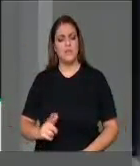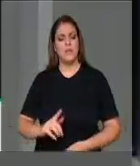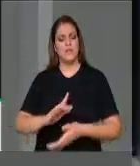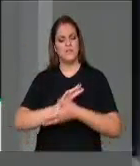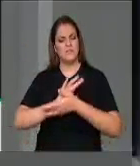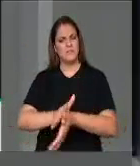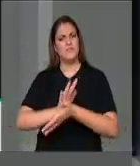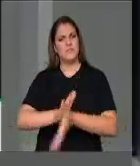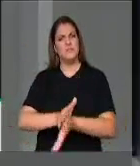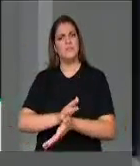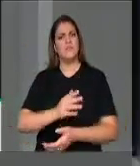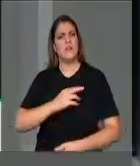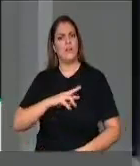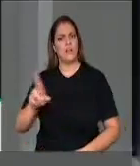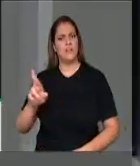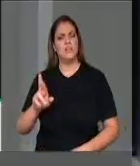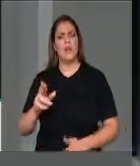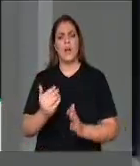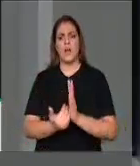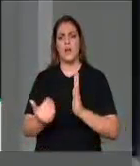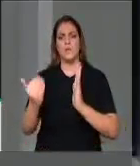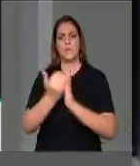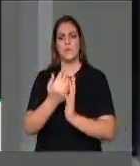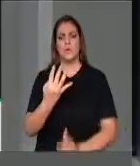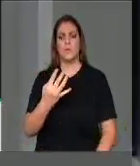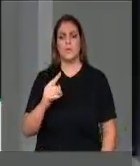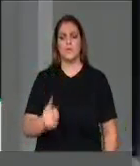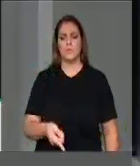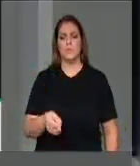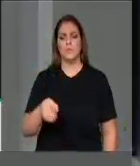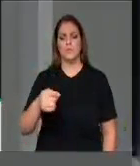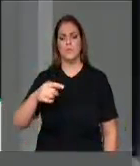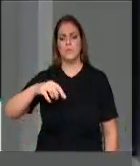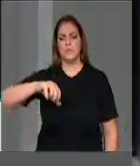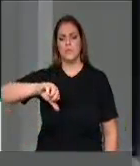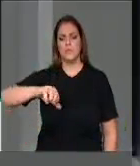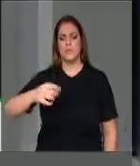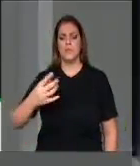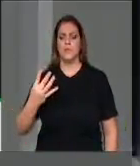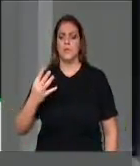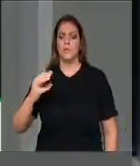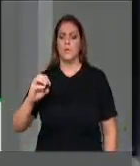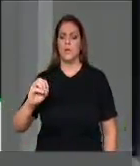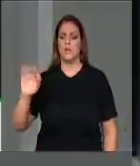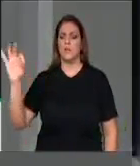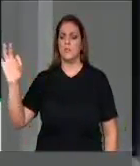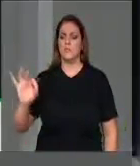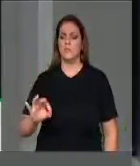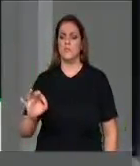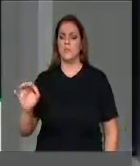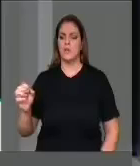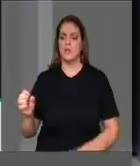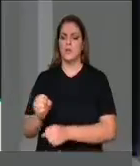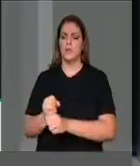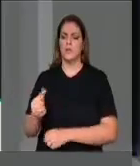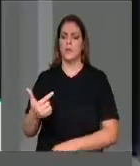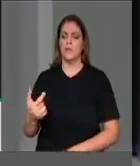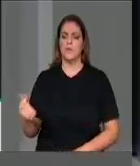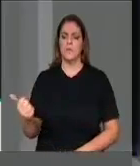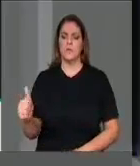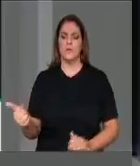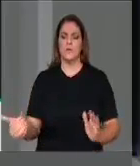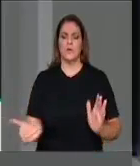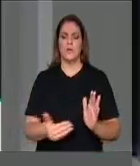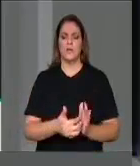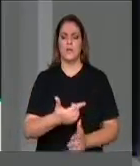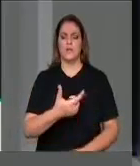cresceram 4.940% entre 2011 e